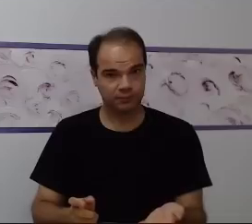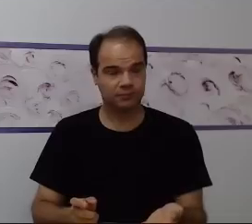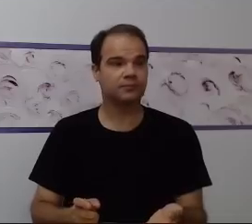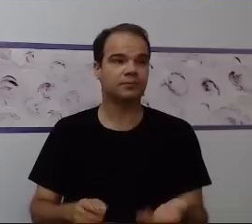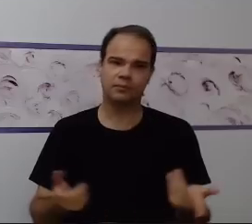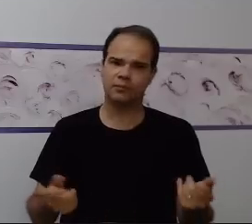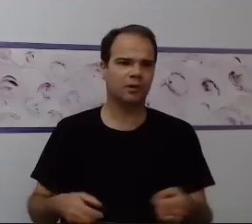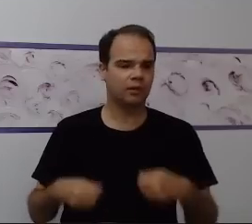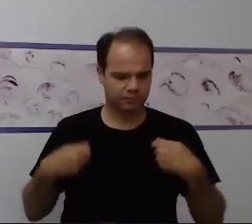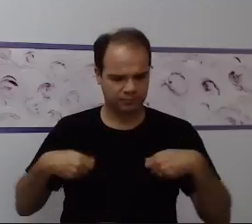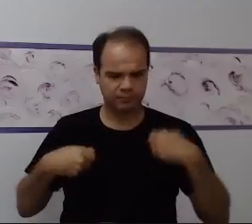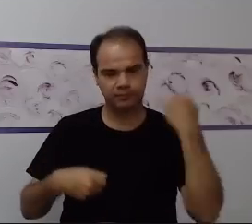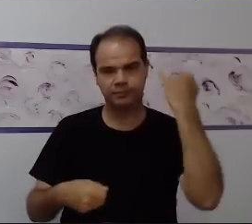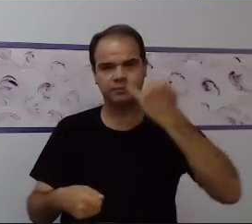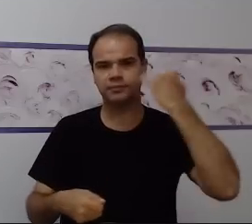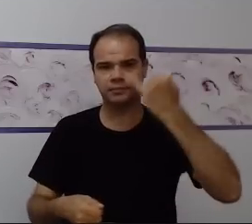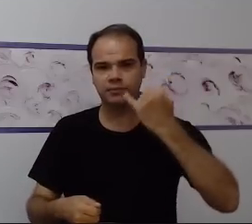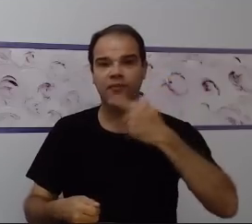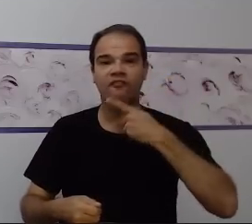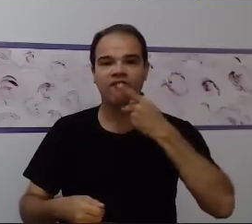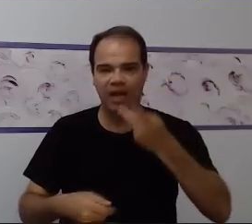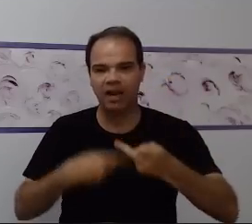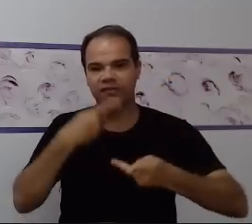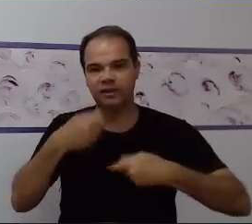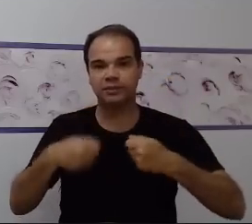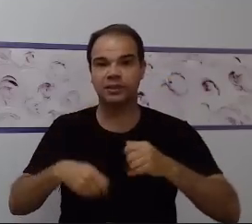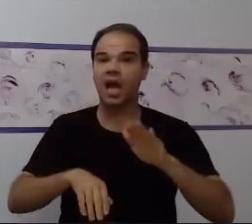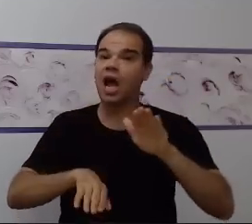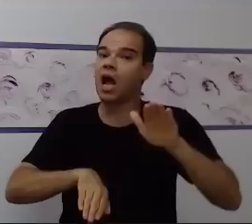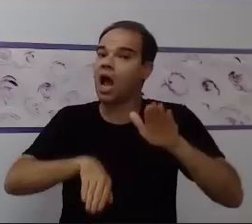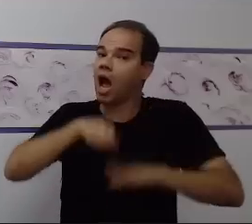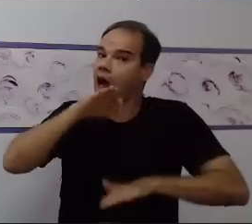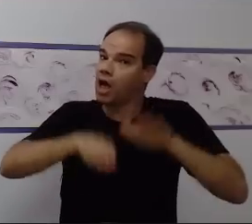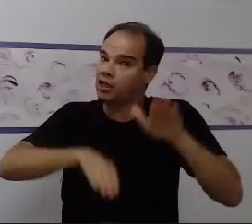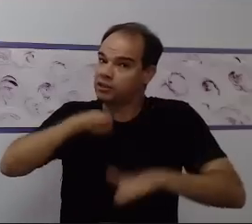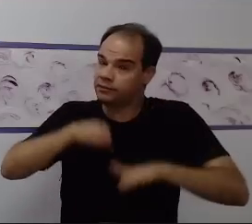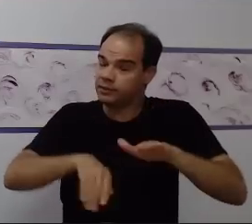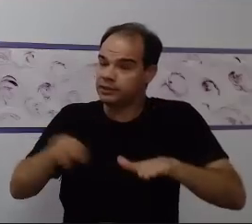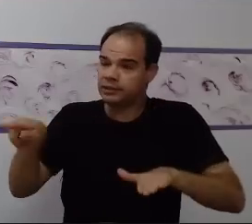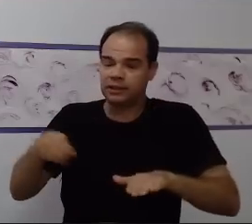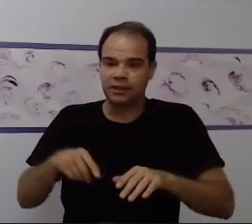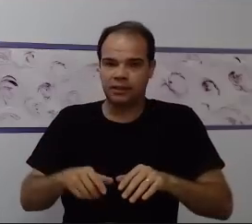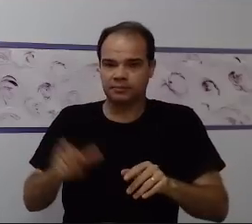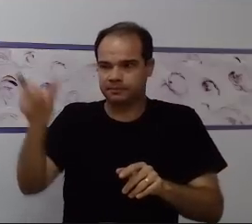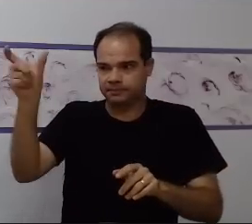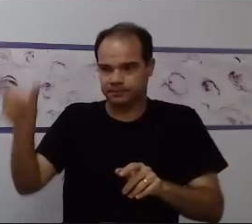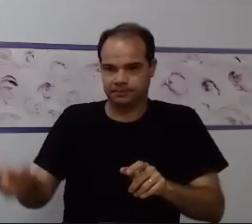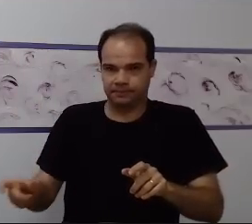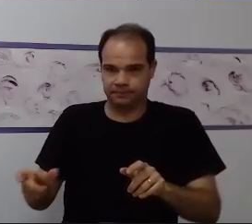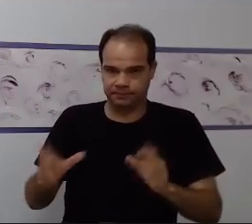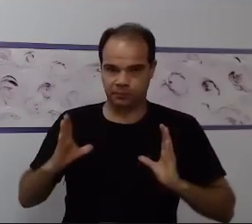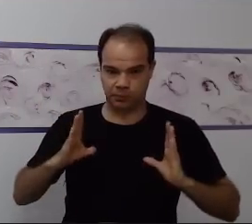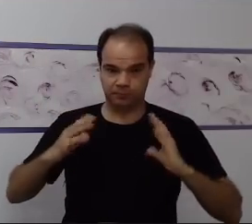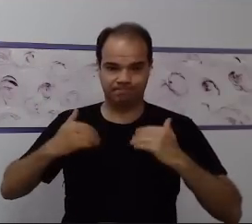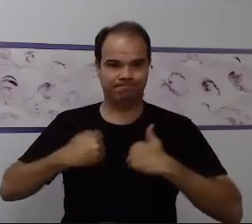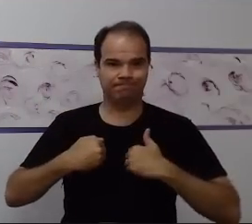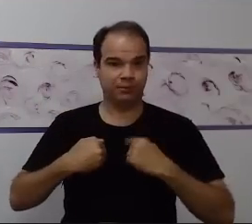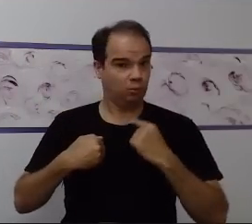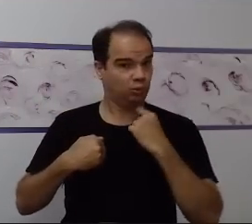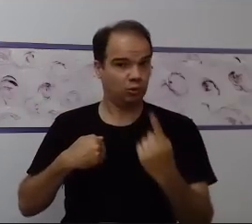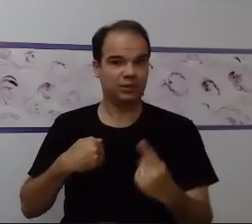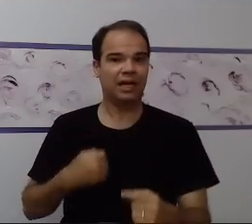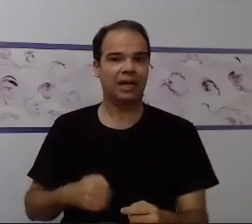autismo, essa fala pode ficar truncada. Então, eu estou dando uma série de comandos de informações que inferem